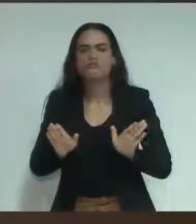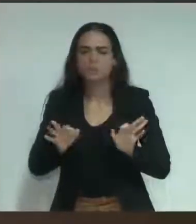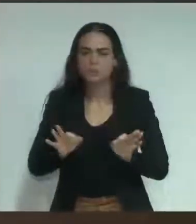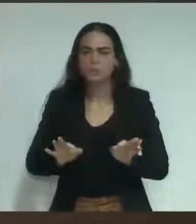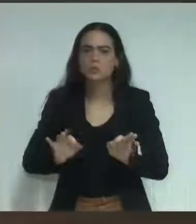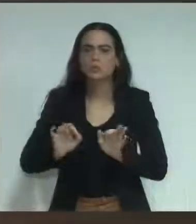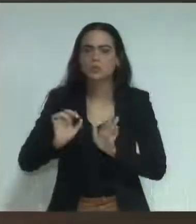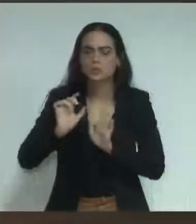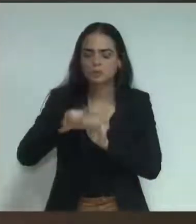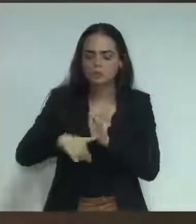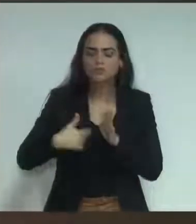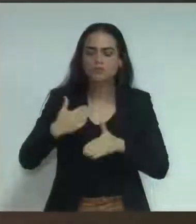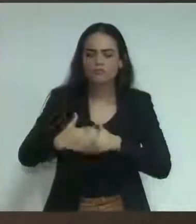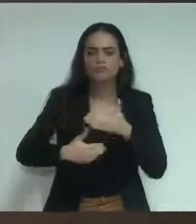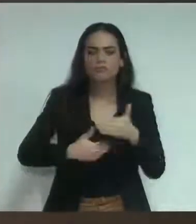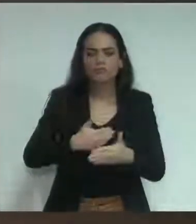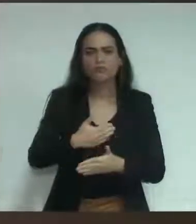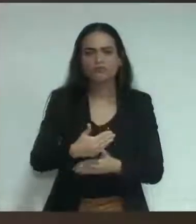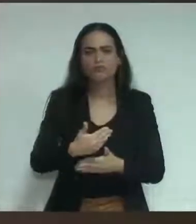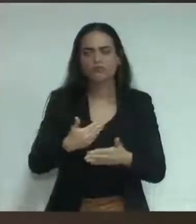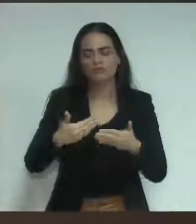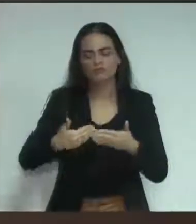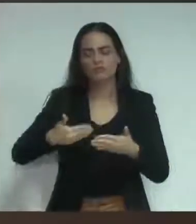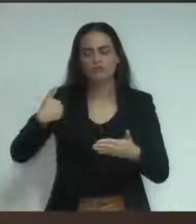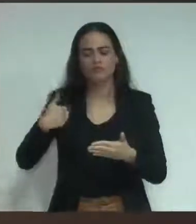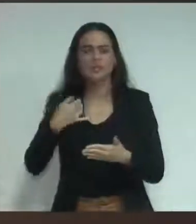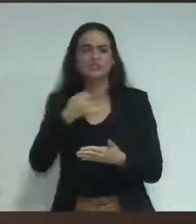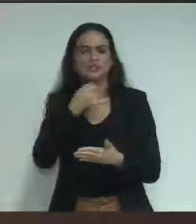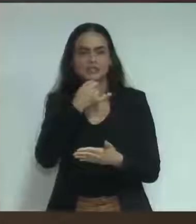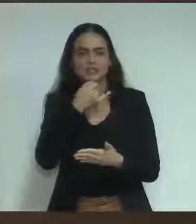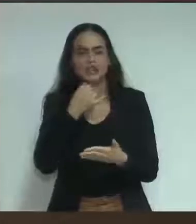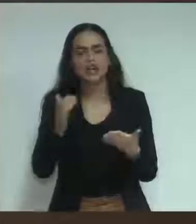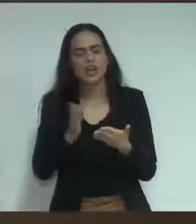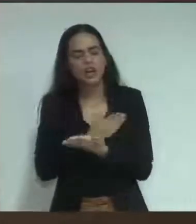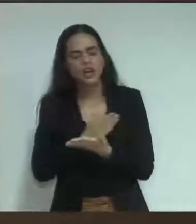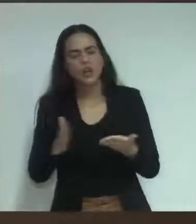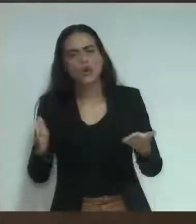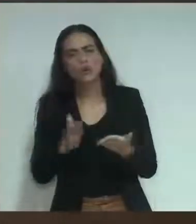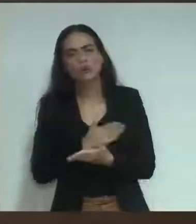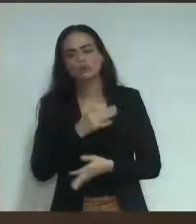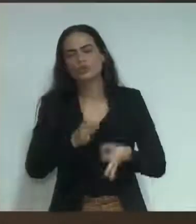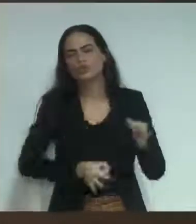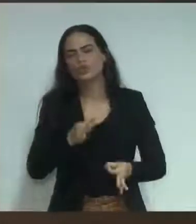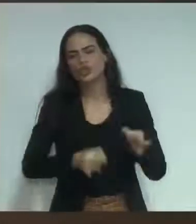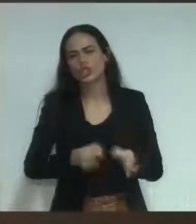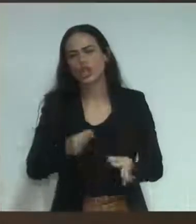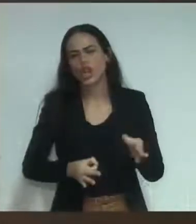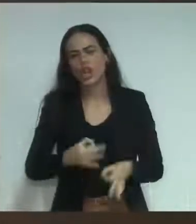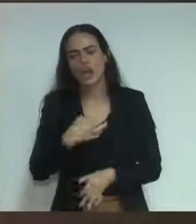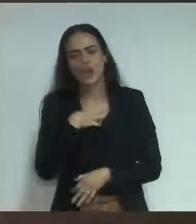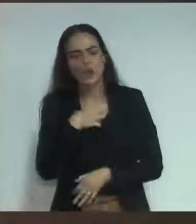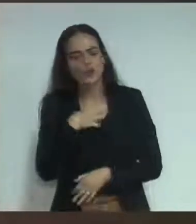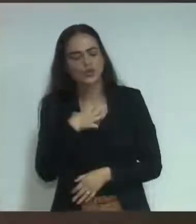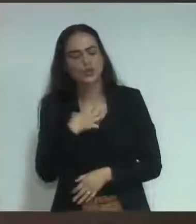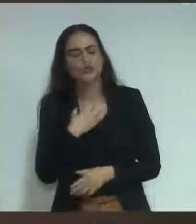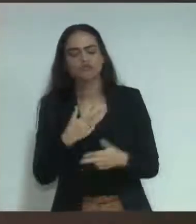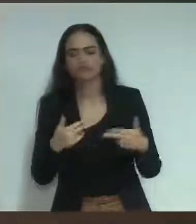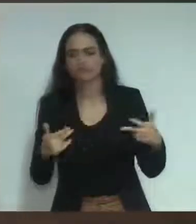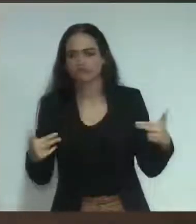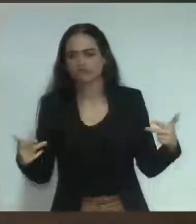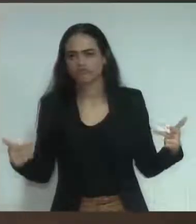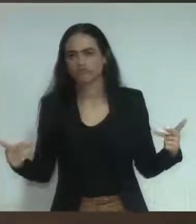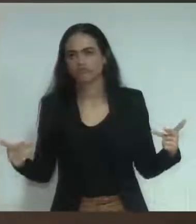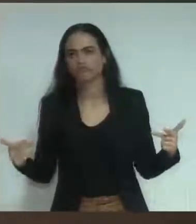aqui sempre condenaram, independente dos motivos que pudessem ouvir, a forma como foi feita a Santa Casa,